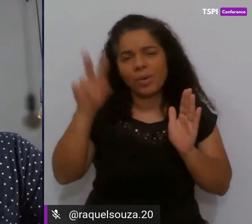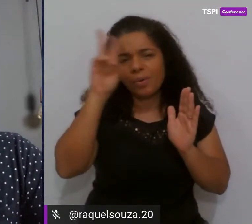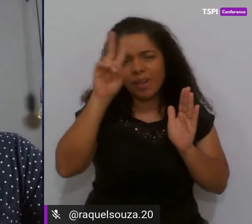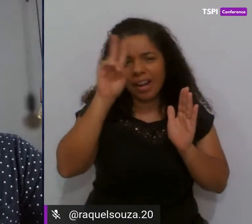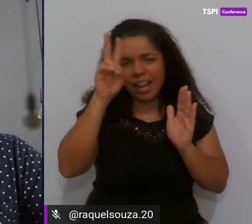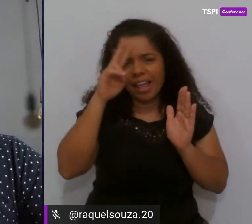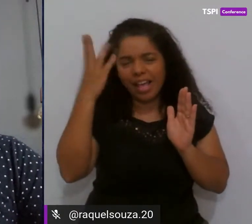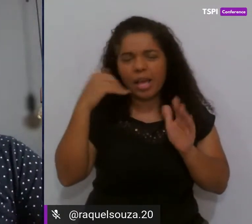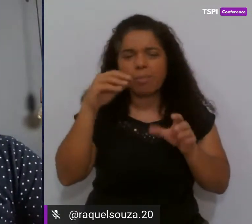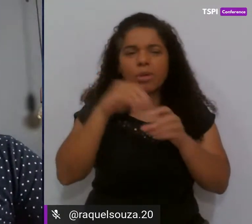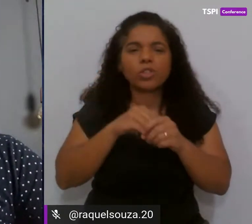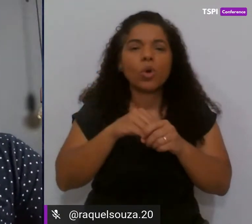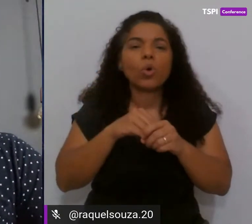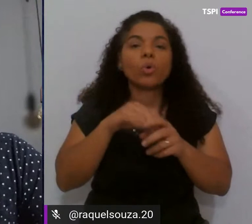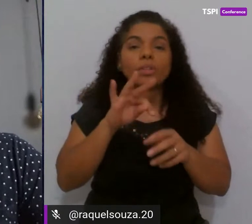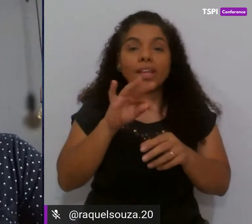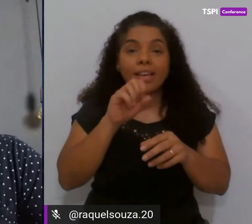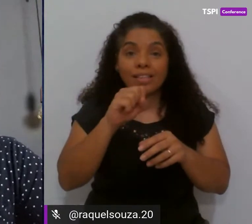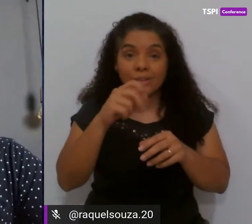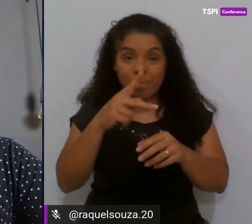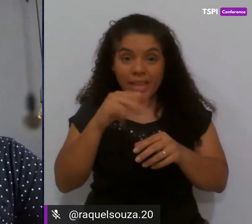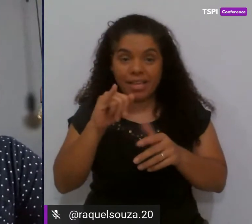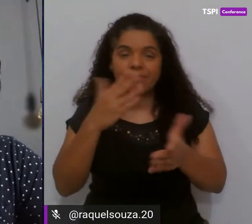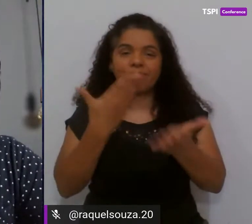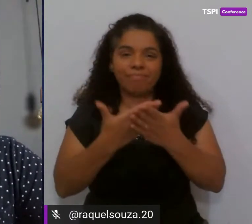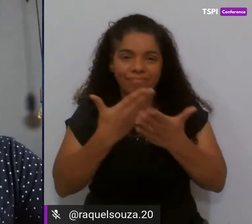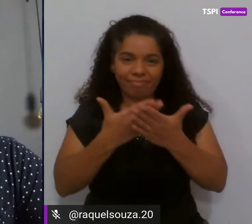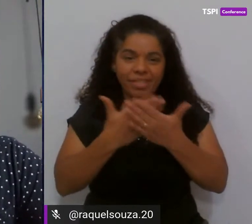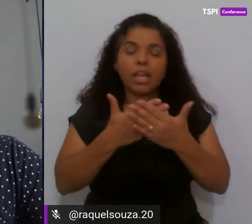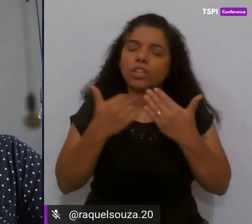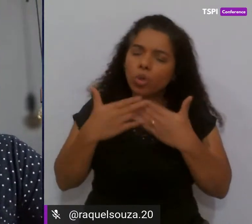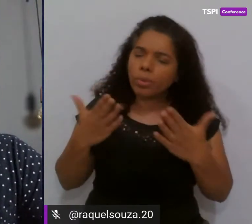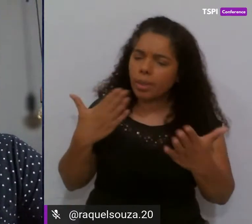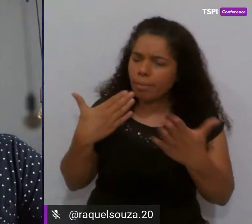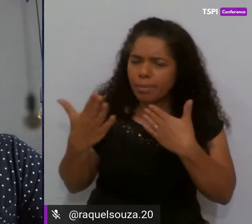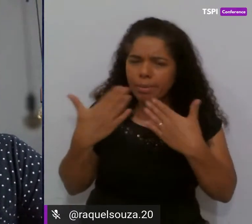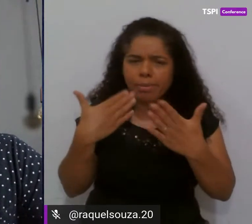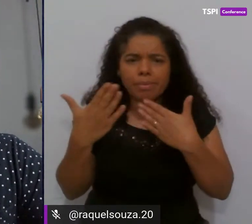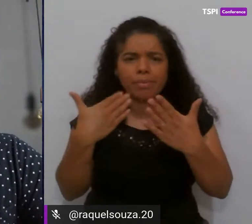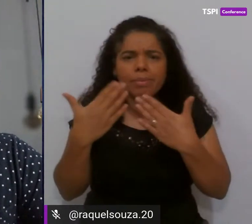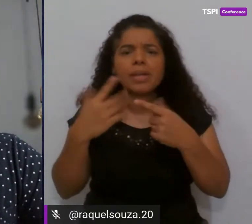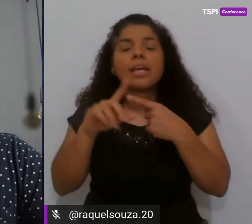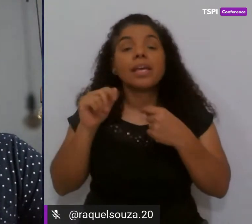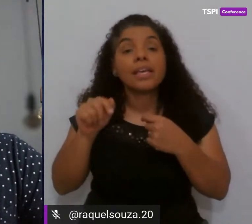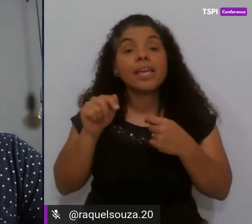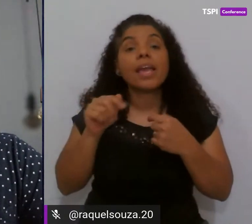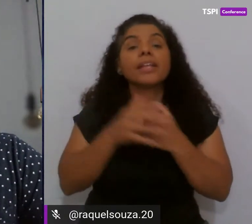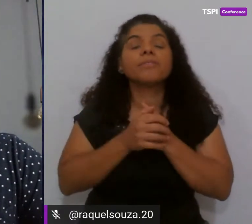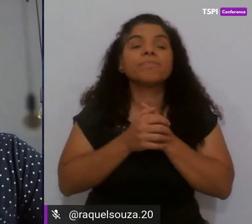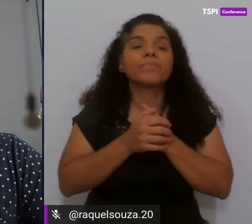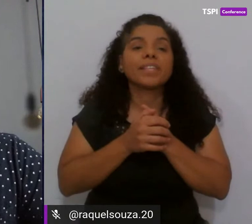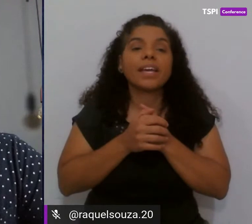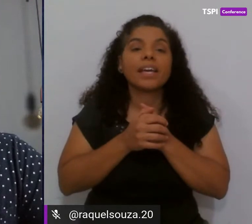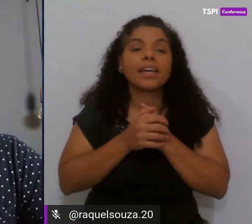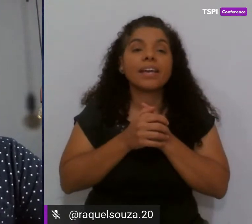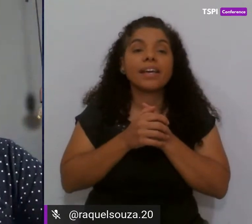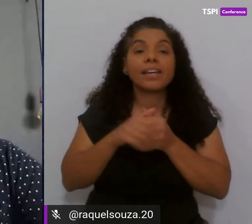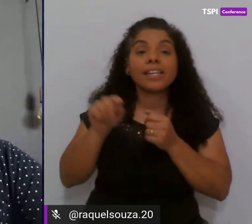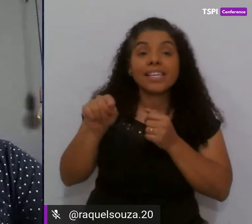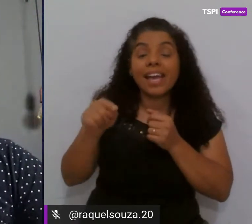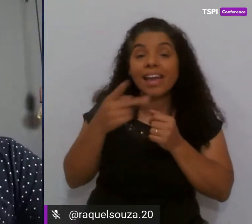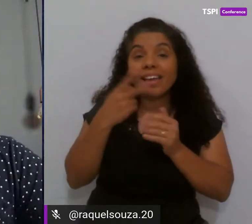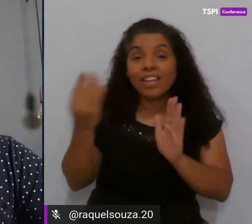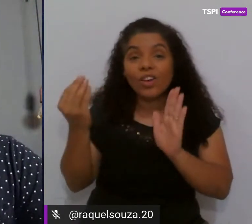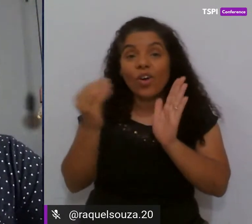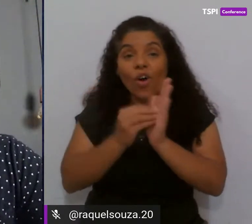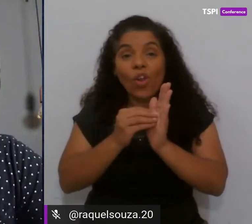ainda dentro do TSPI a gente começou a conversar e ele e ele colocou lá